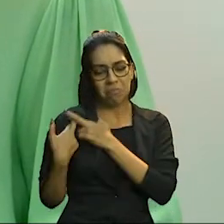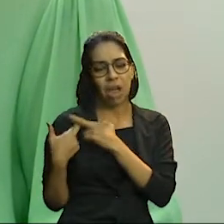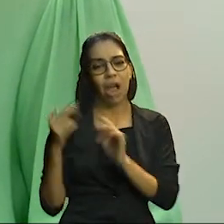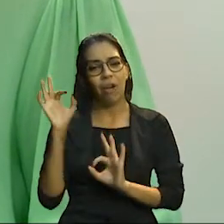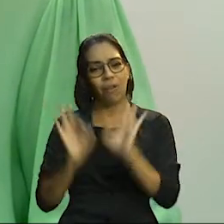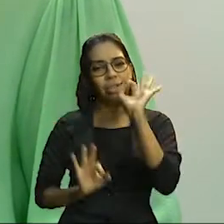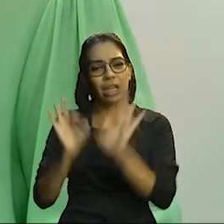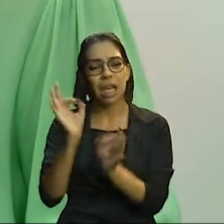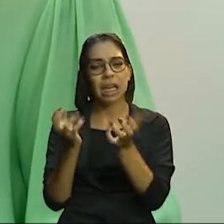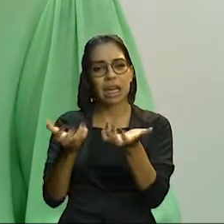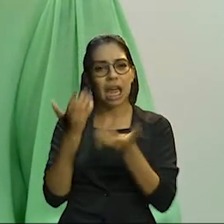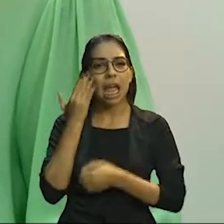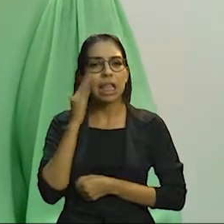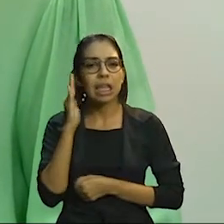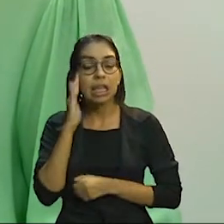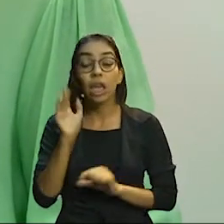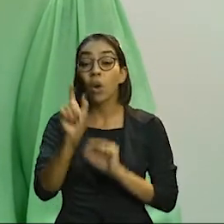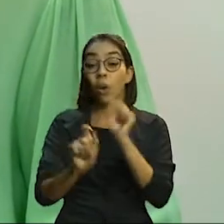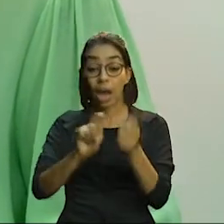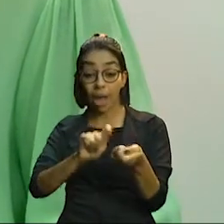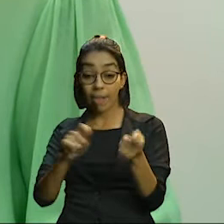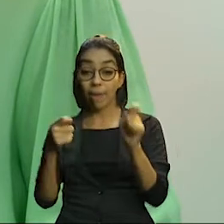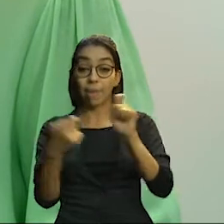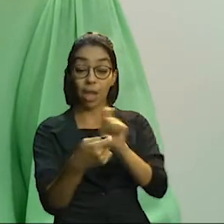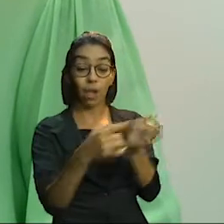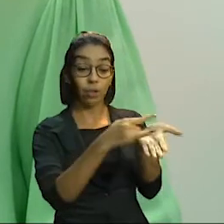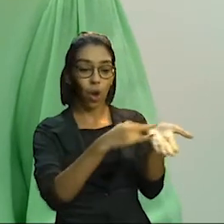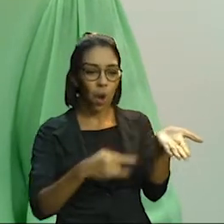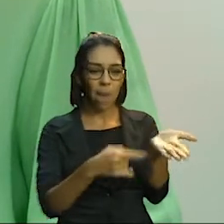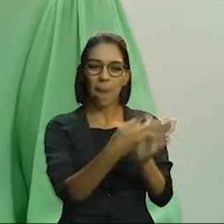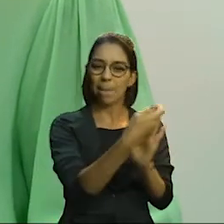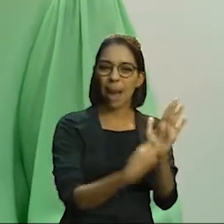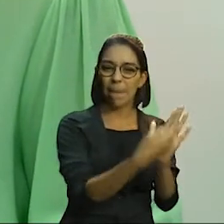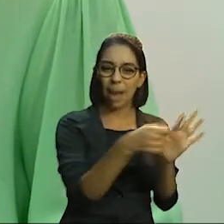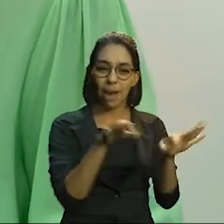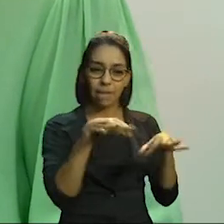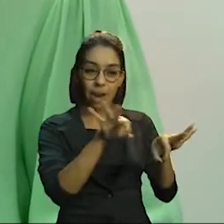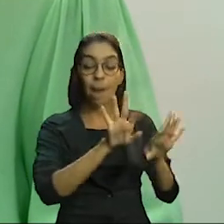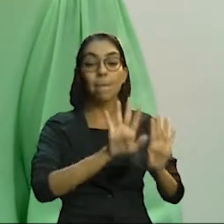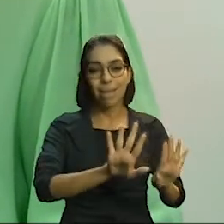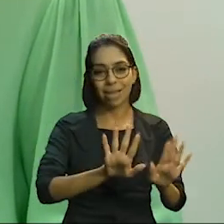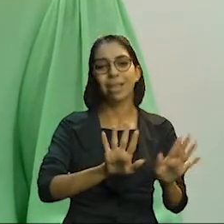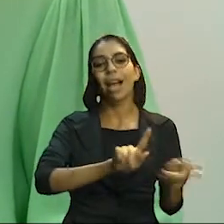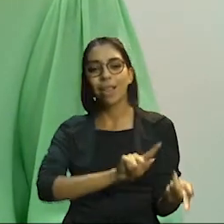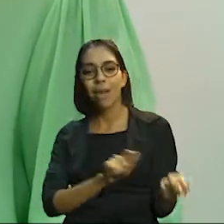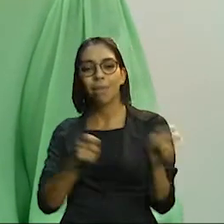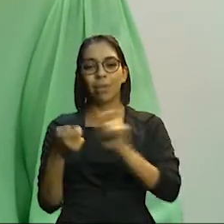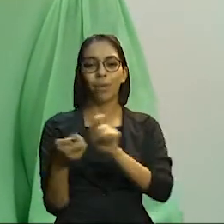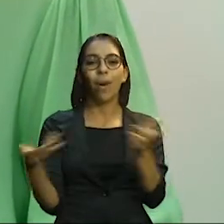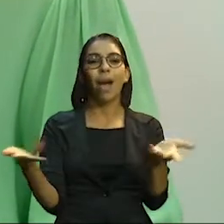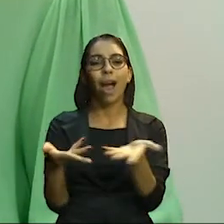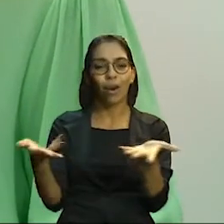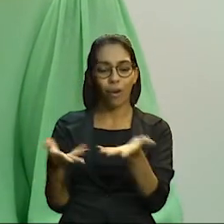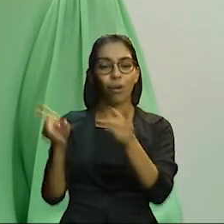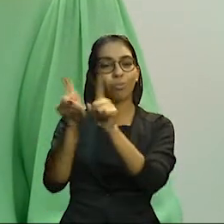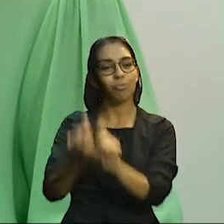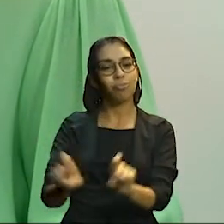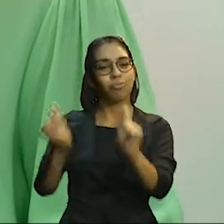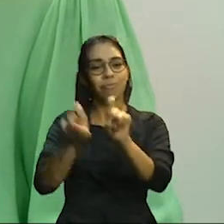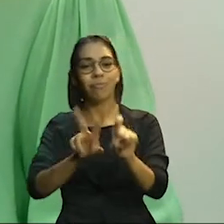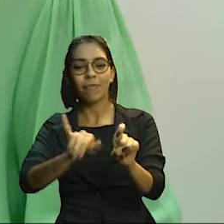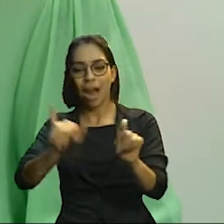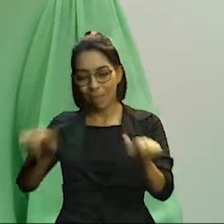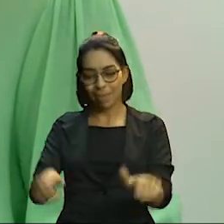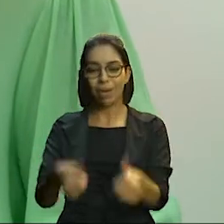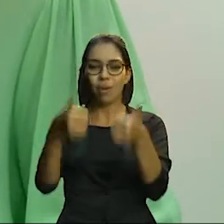à digitalização de documentos, processos e também de informatização dos sistemas. Então, a gente